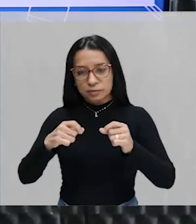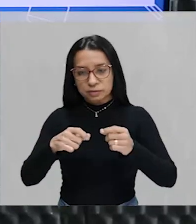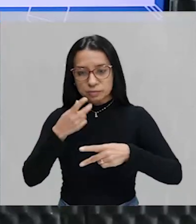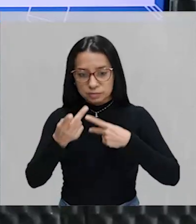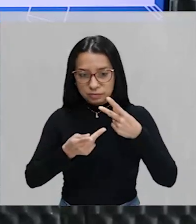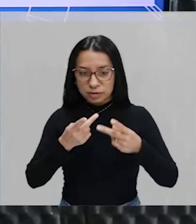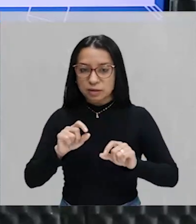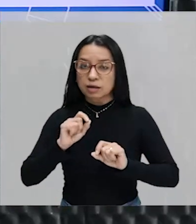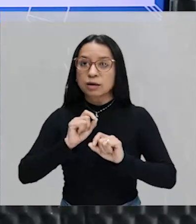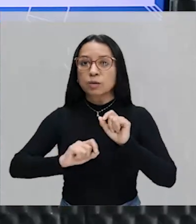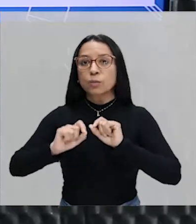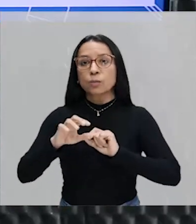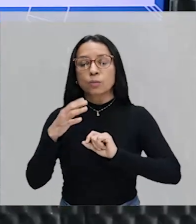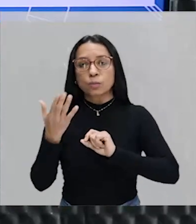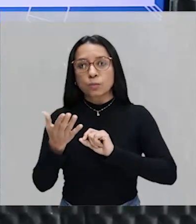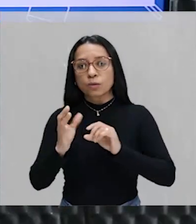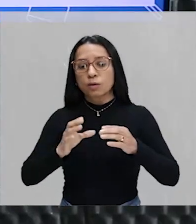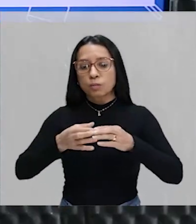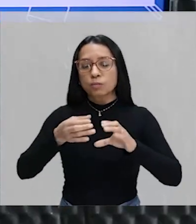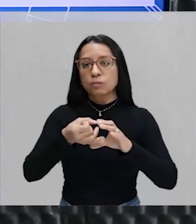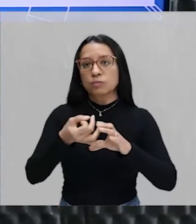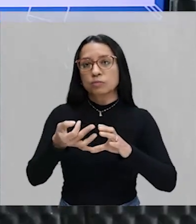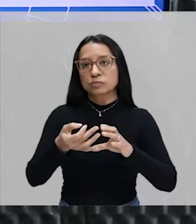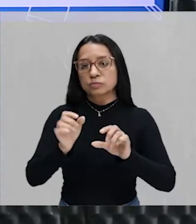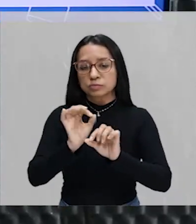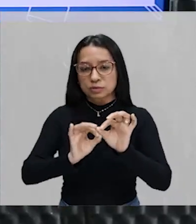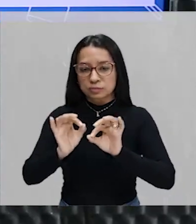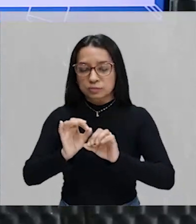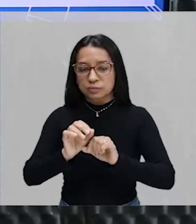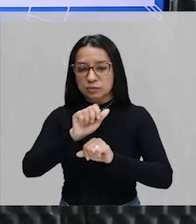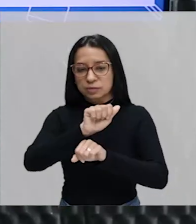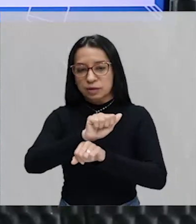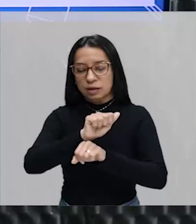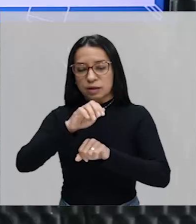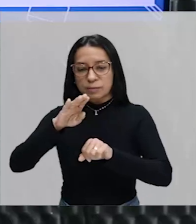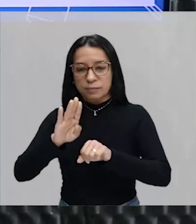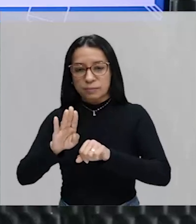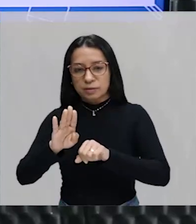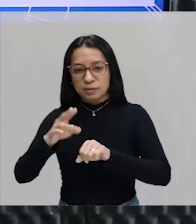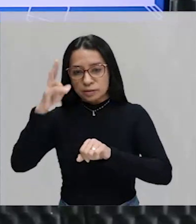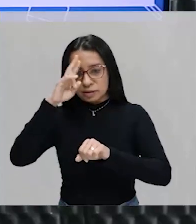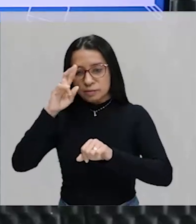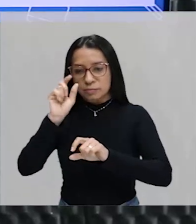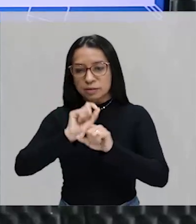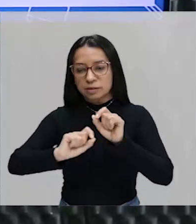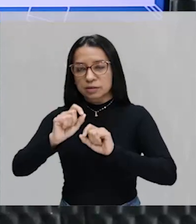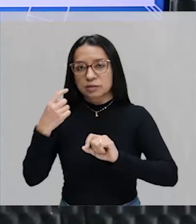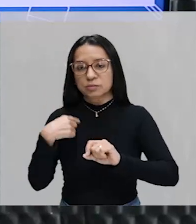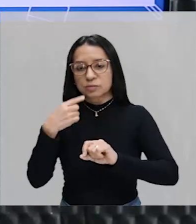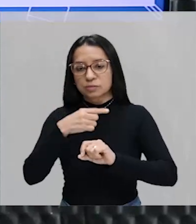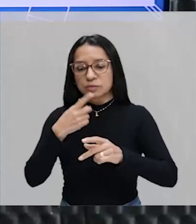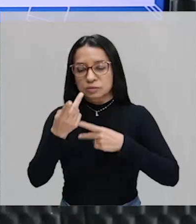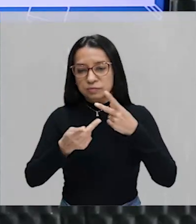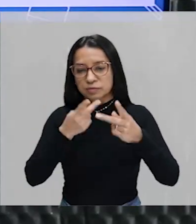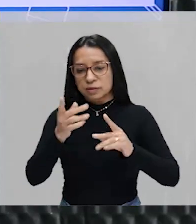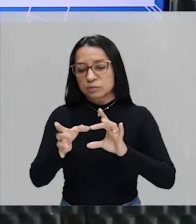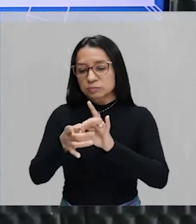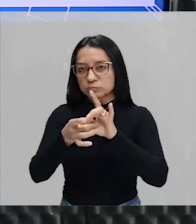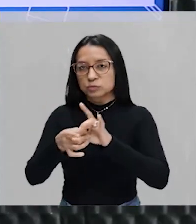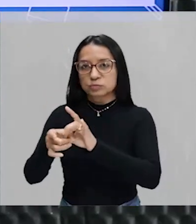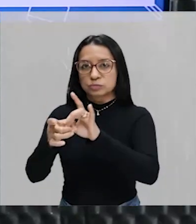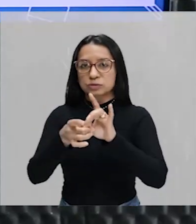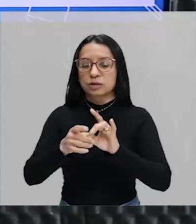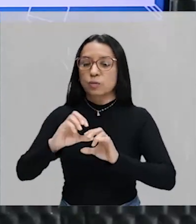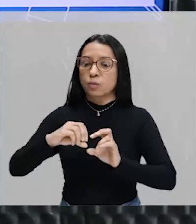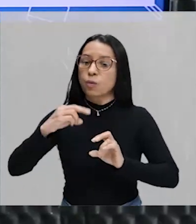conjunto que é formado pela união dos conjuntos A e B. Você deve lembrar que quando nós falamos de união ou